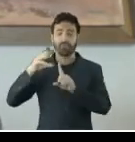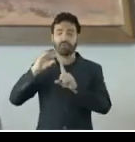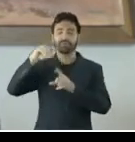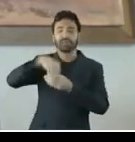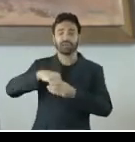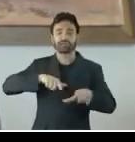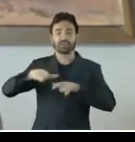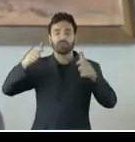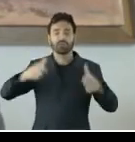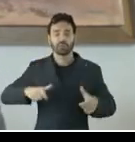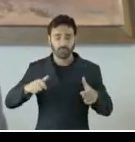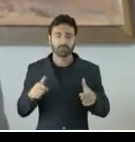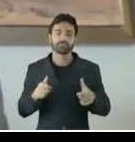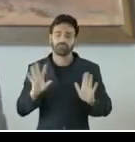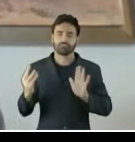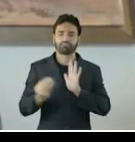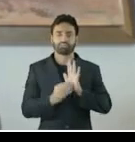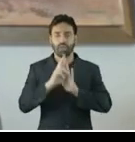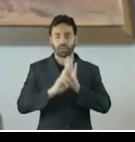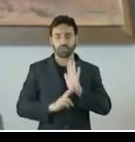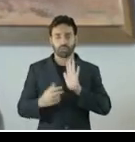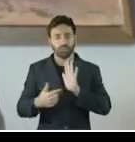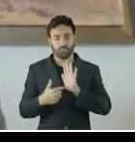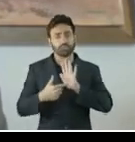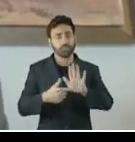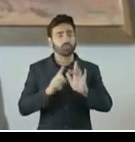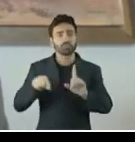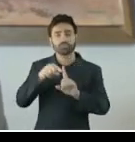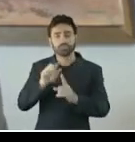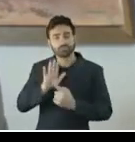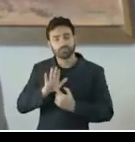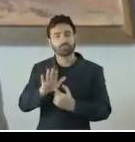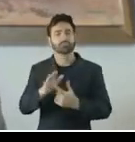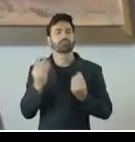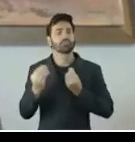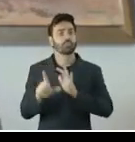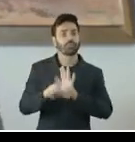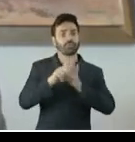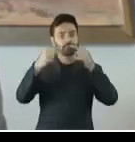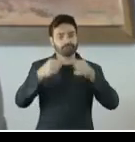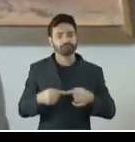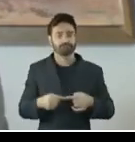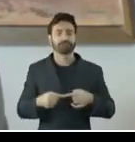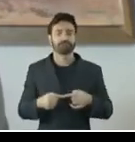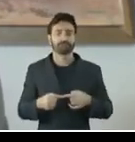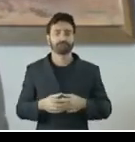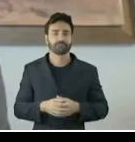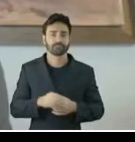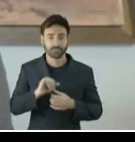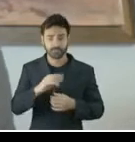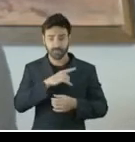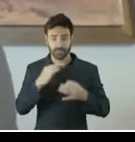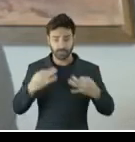trabalho, e registrou no relatório o objetivo de verificar se o arcabouço normativo vigente sobre a temática oferece proteção